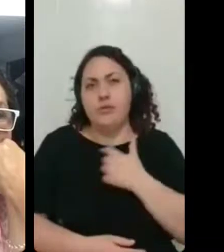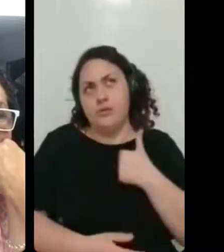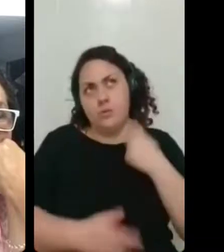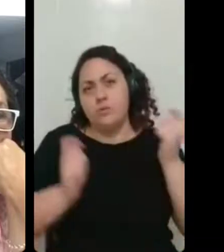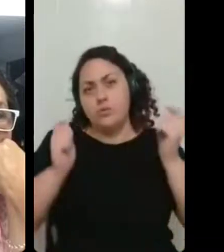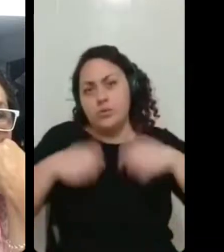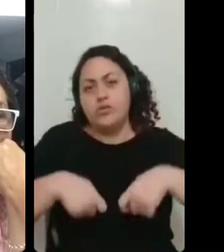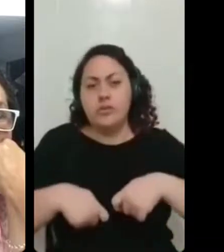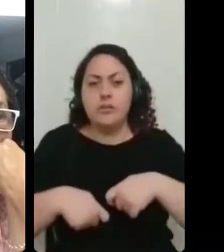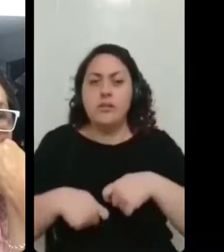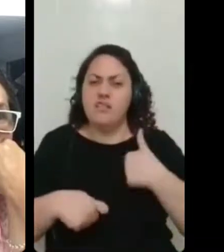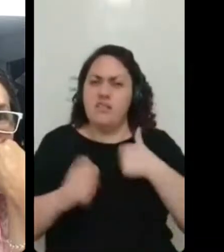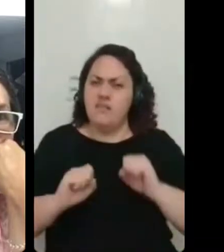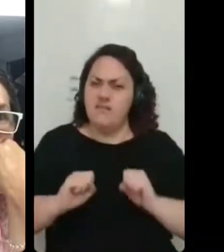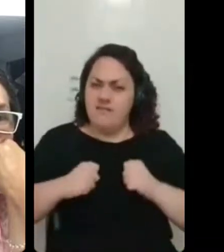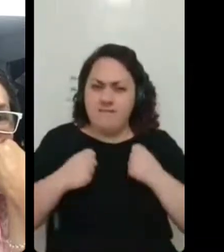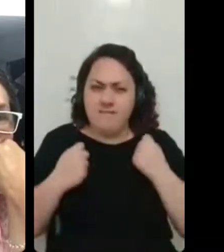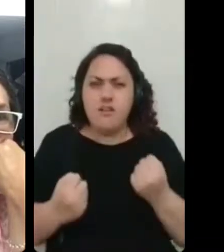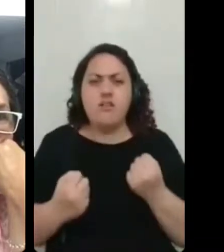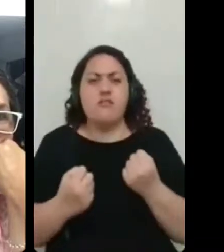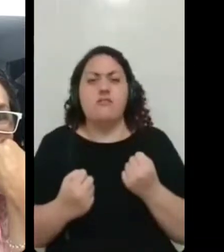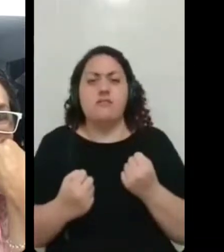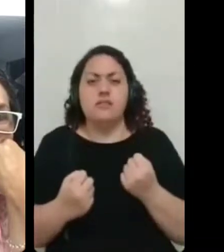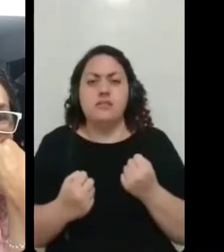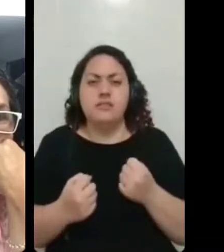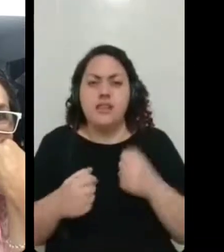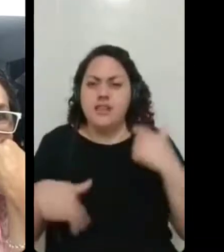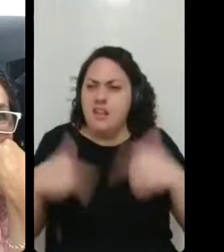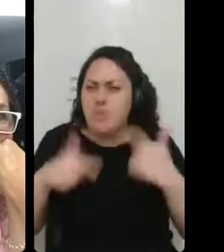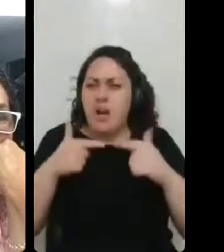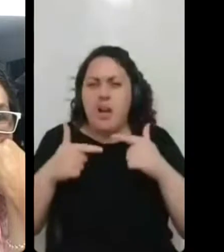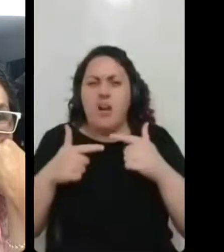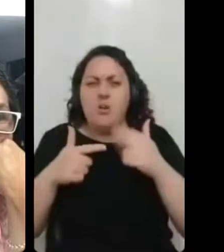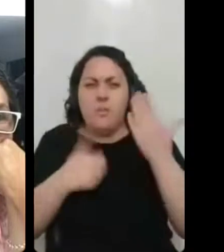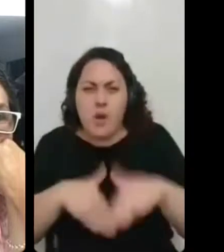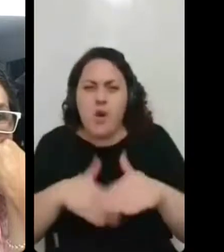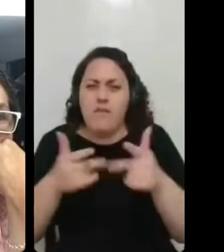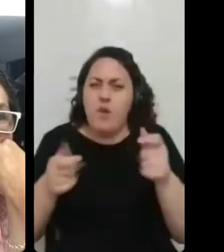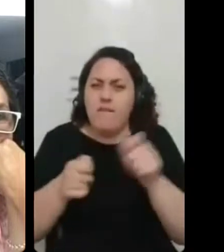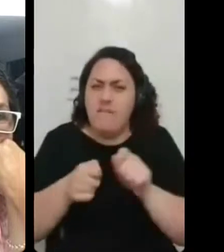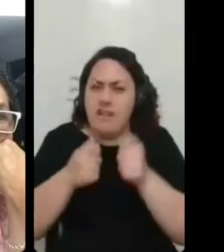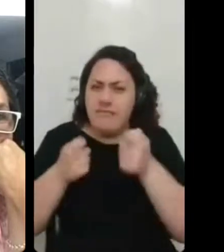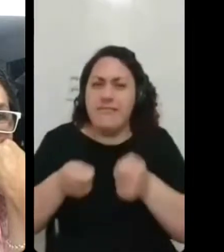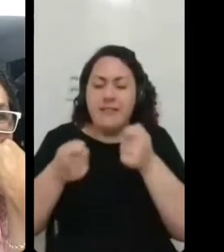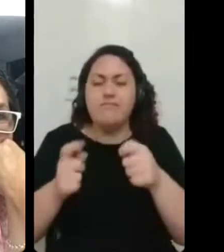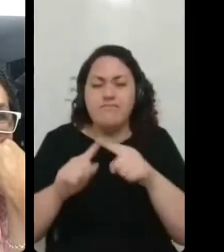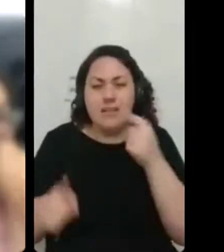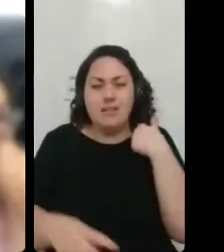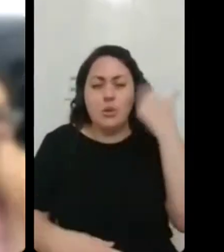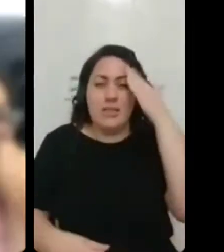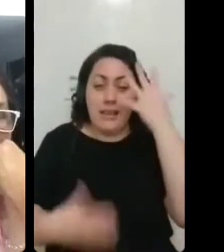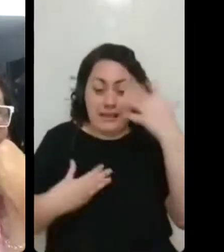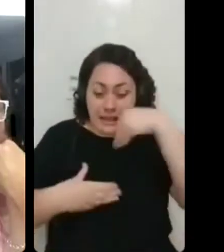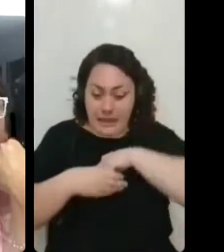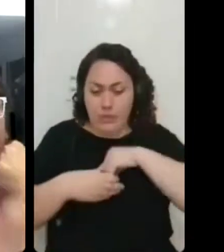me forçar a fazer o que eu tinha que fazer, os trabalhos e tudo mais, só que eu sei que eu não tava bem e eu não